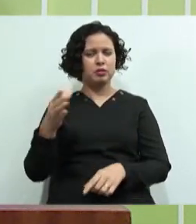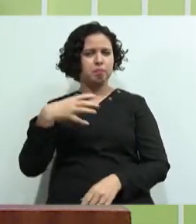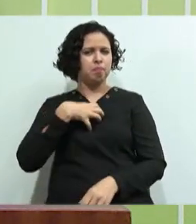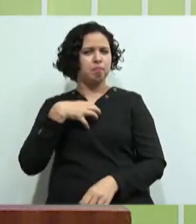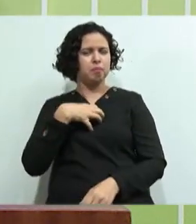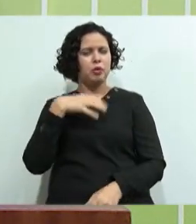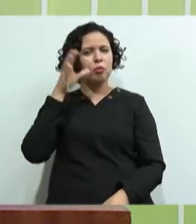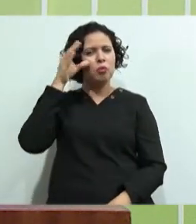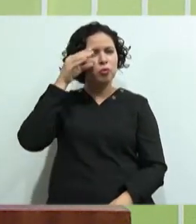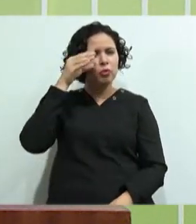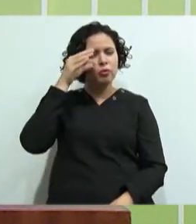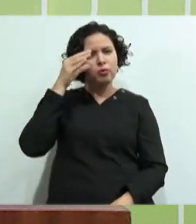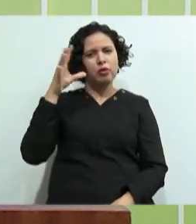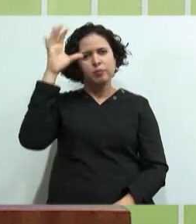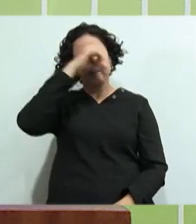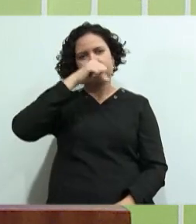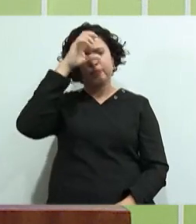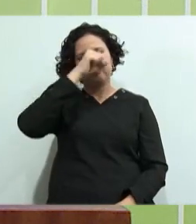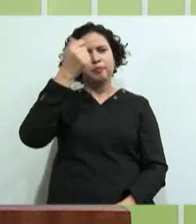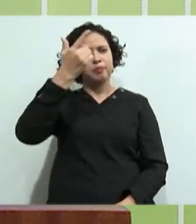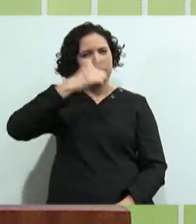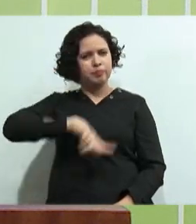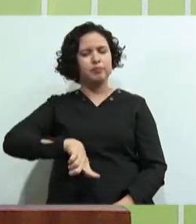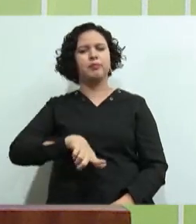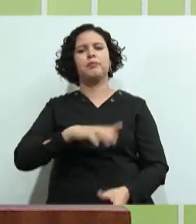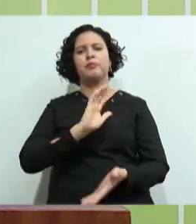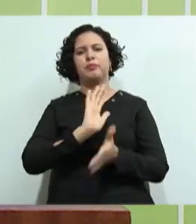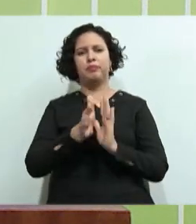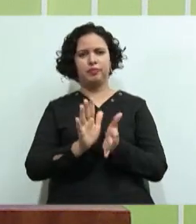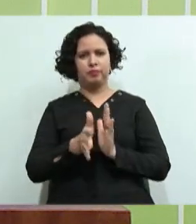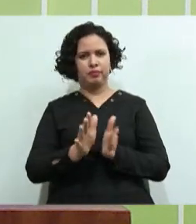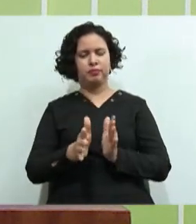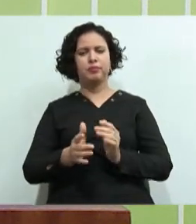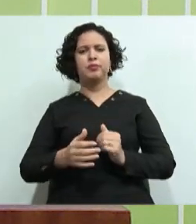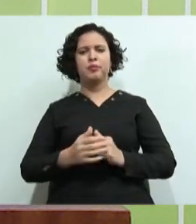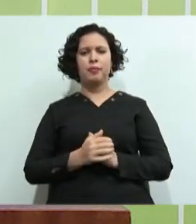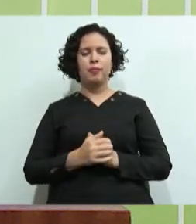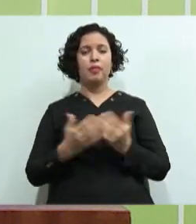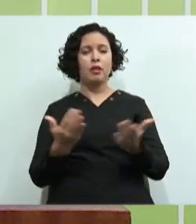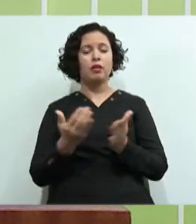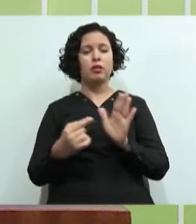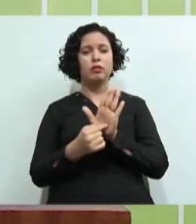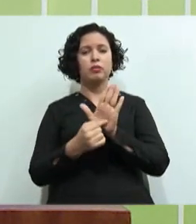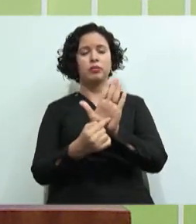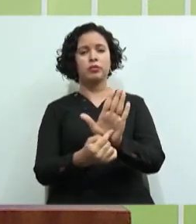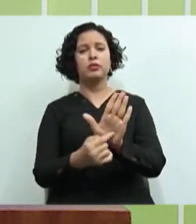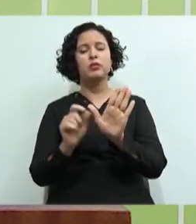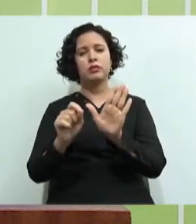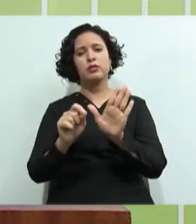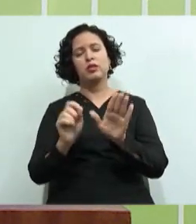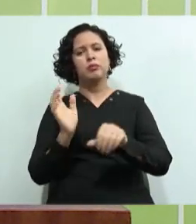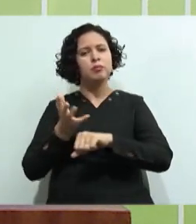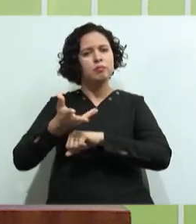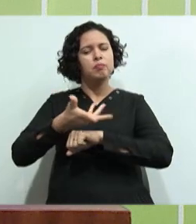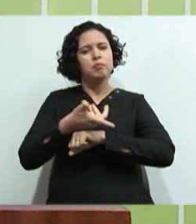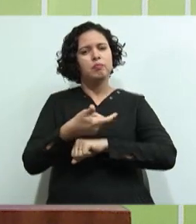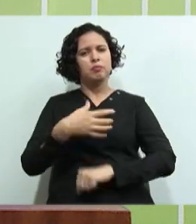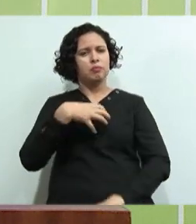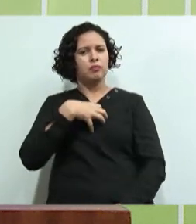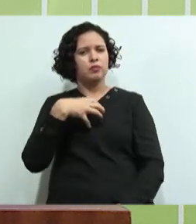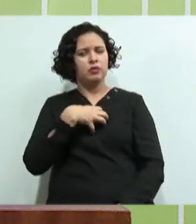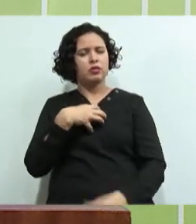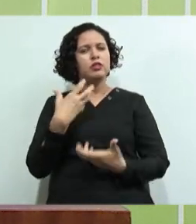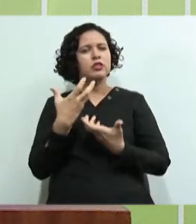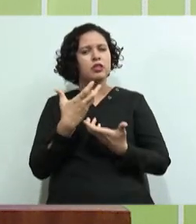conhecerem mais A respeito da língua brasileira de sinais Agora Eu vou mostrar pra vocês Quais são as habilidades E atitudes Que nós